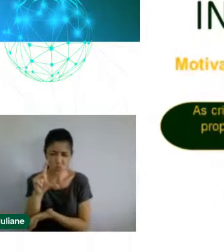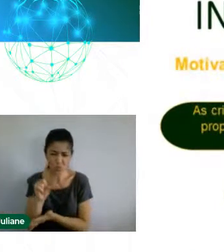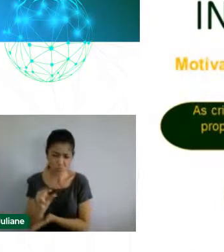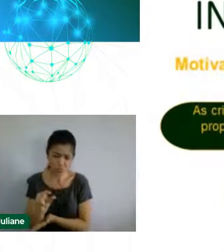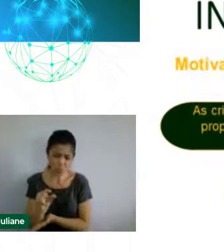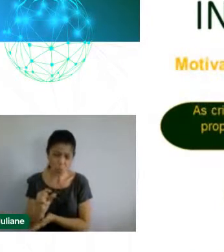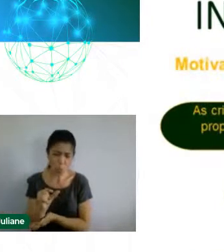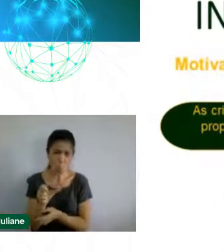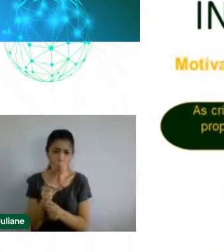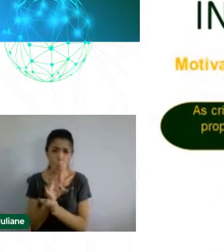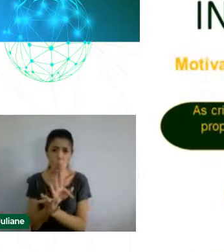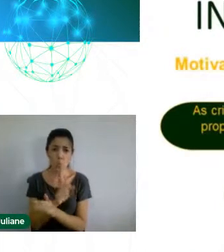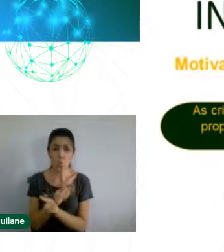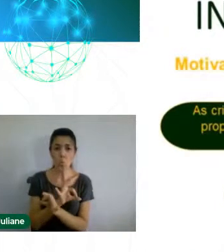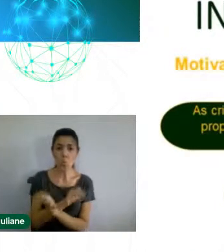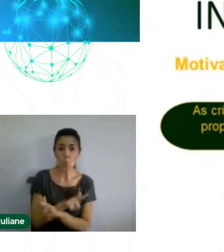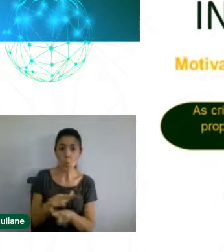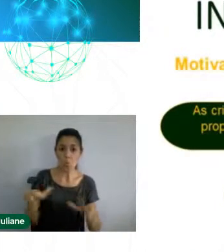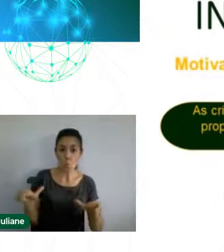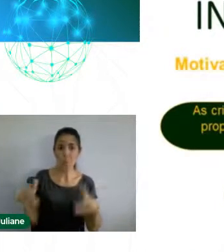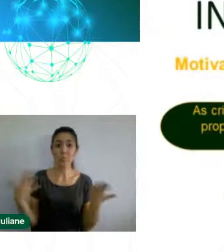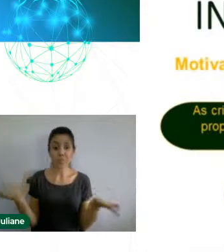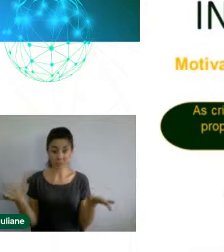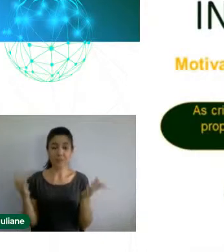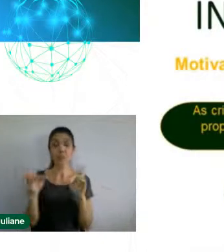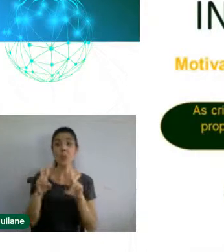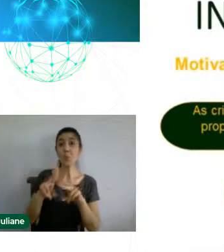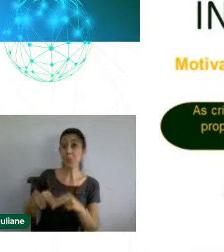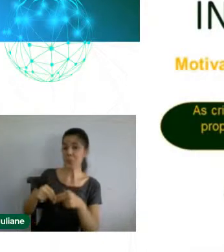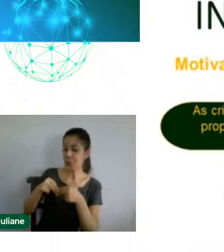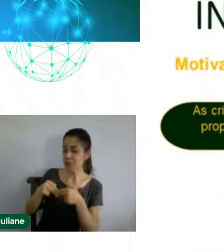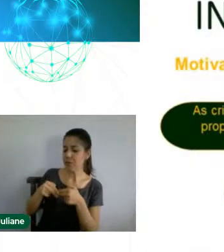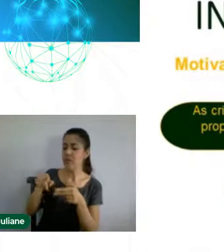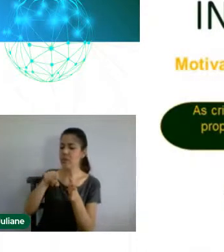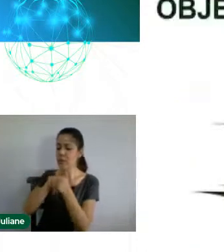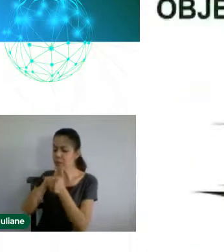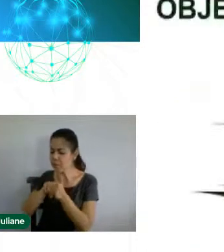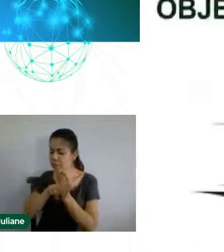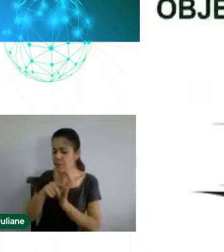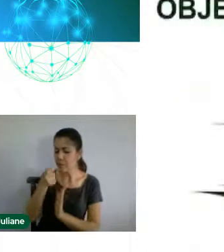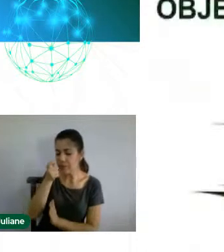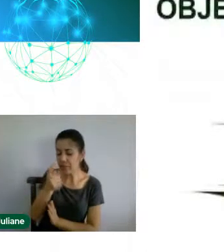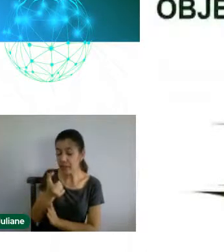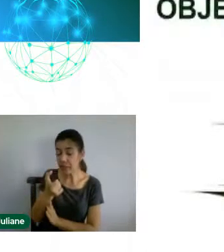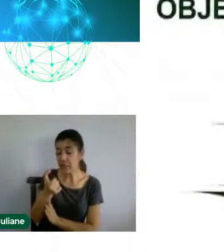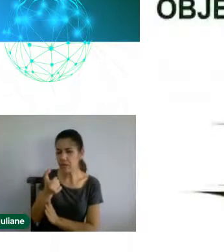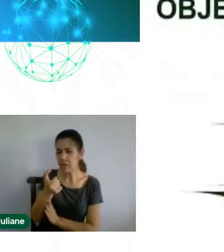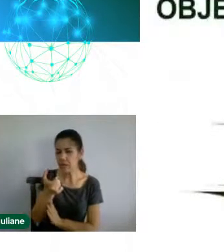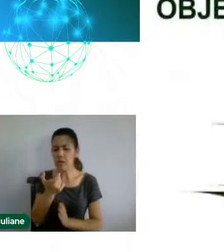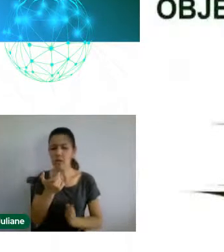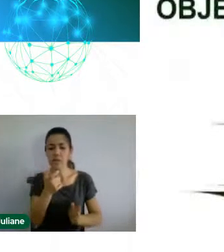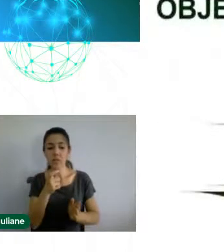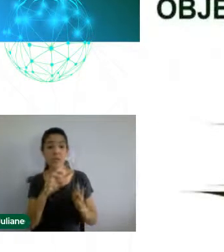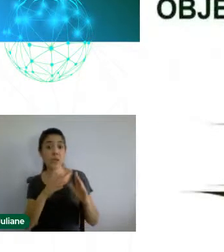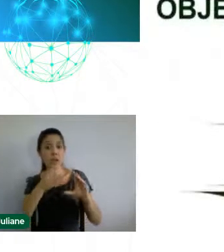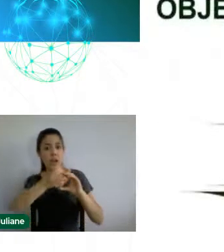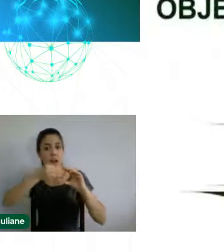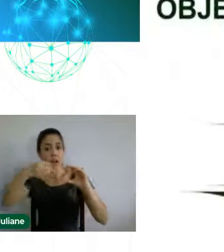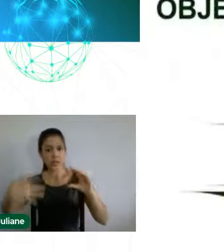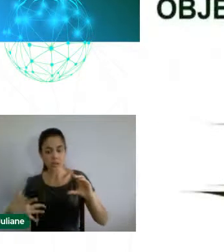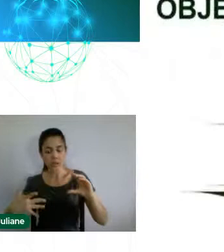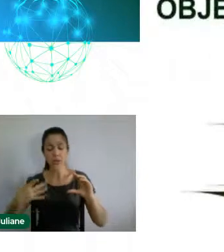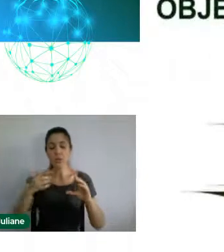propõe a fazer a catalogação das espécies de dinossauros que ocorrem no estado do Rio Grande do Sul, utilizando esses dados para o desenvolvimento e